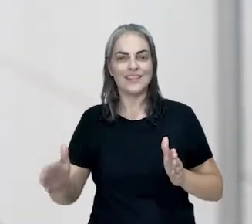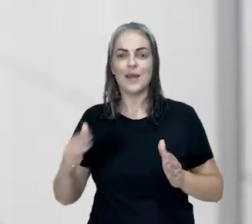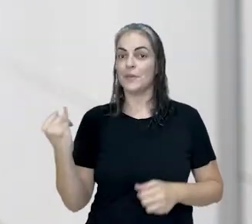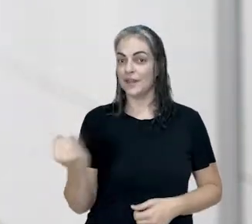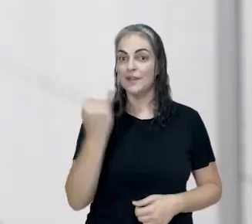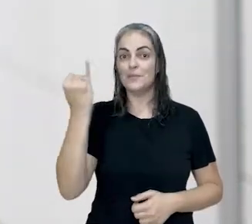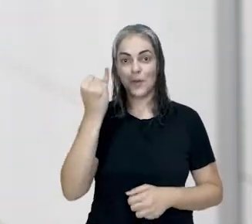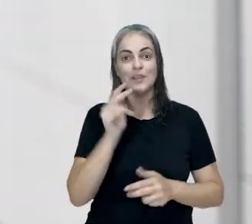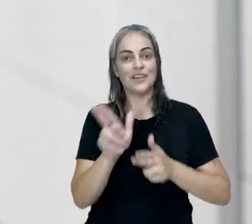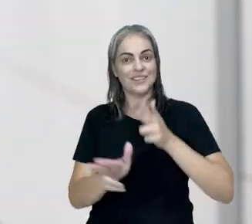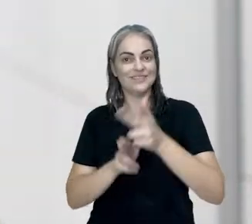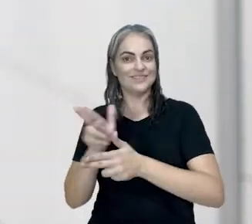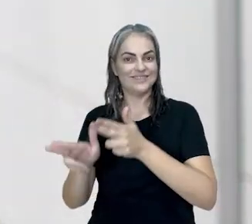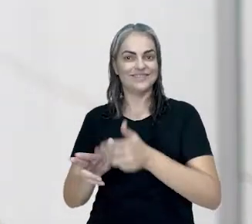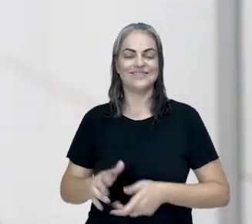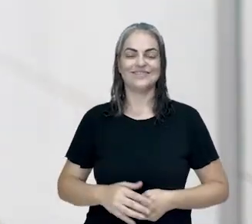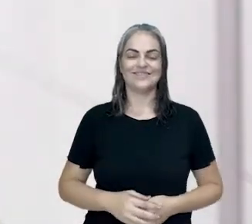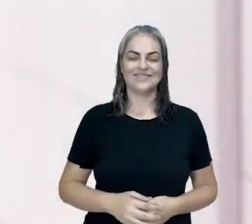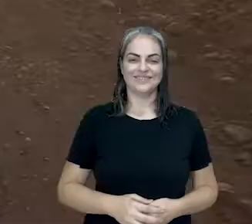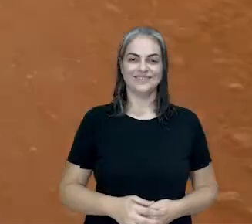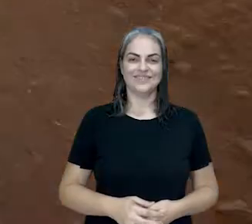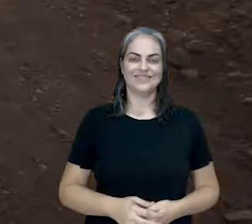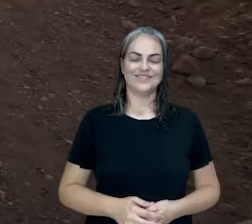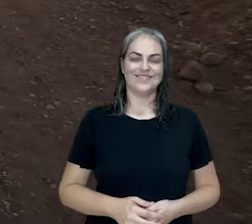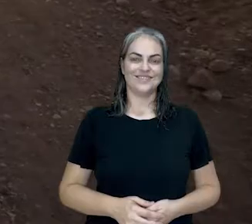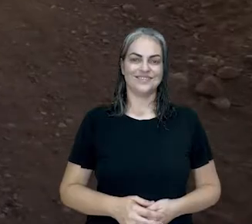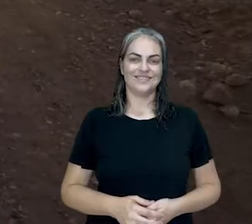mais uma etapa dessa importante ferrovia.